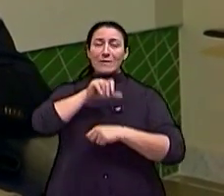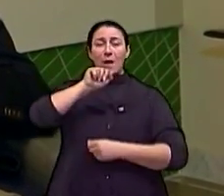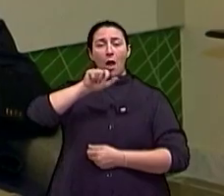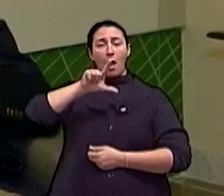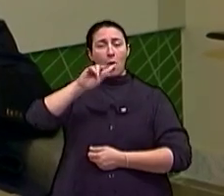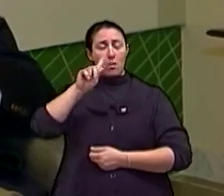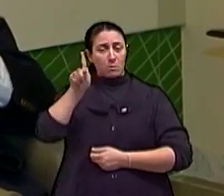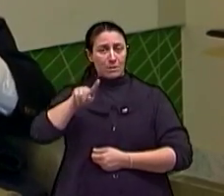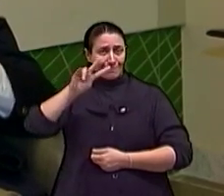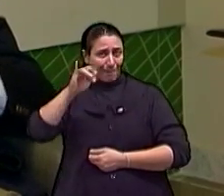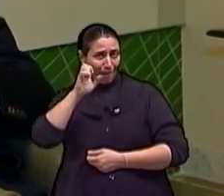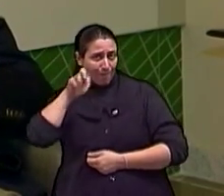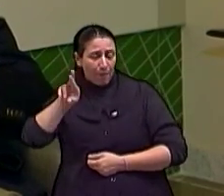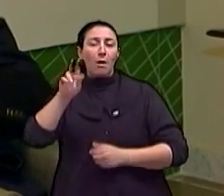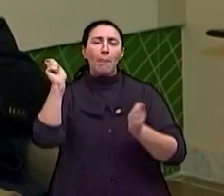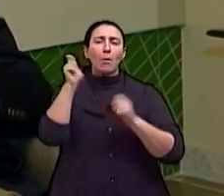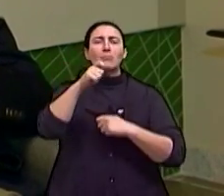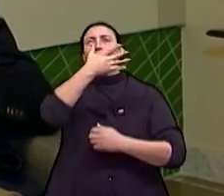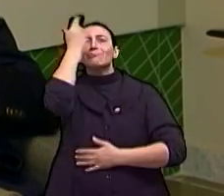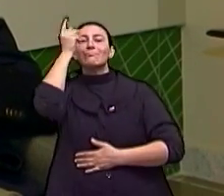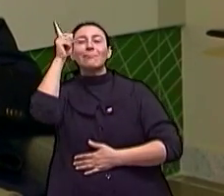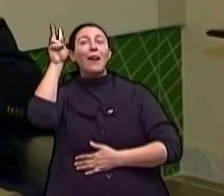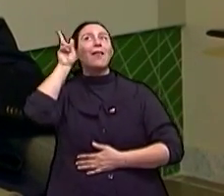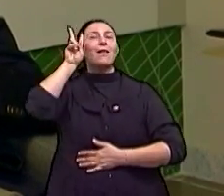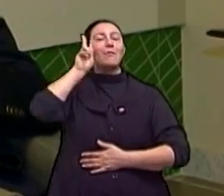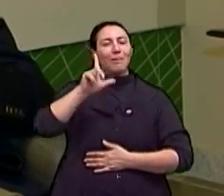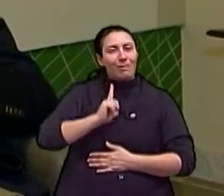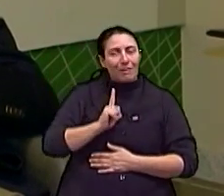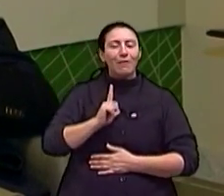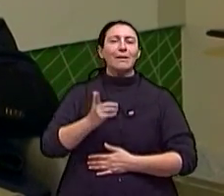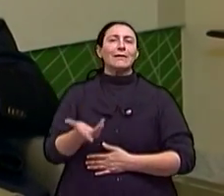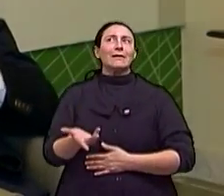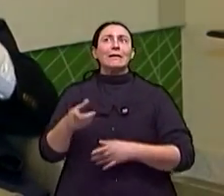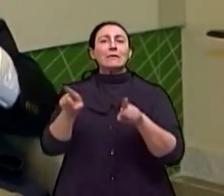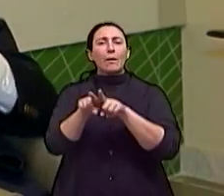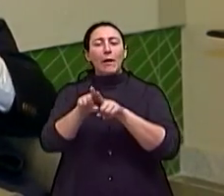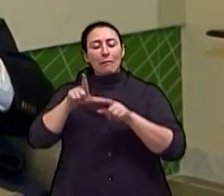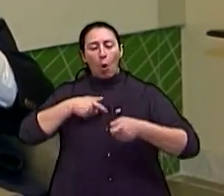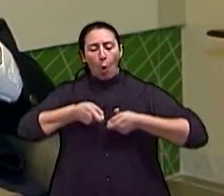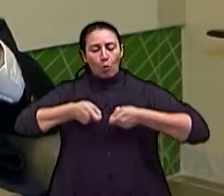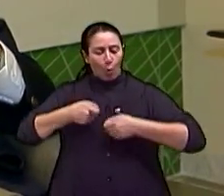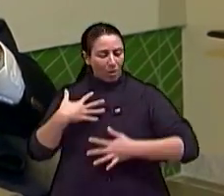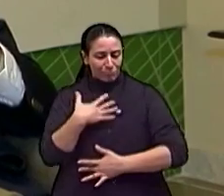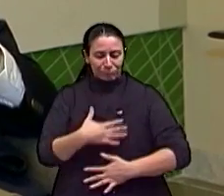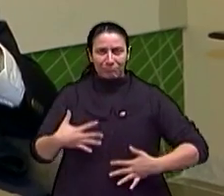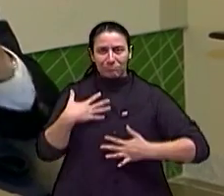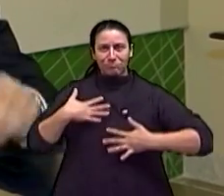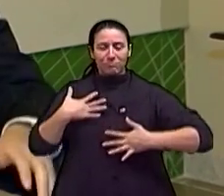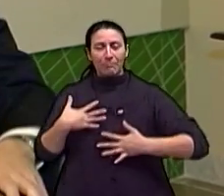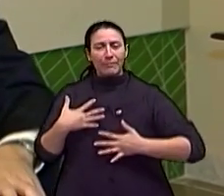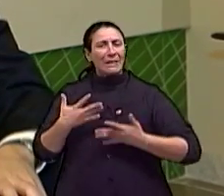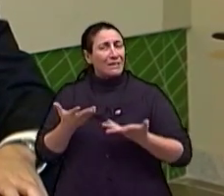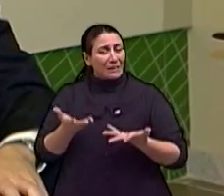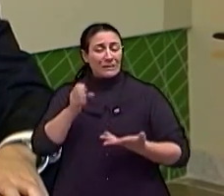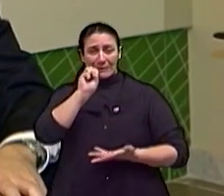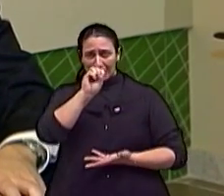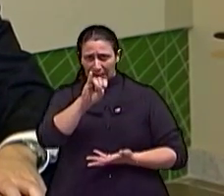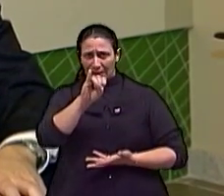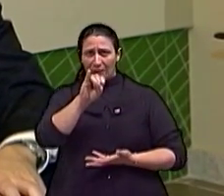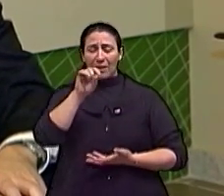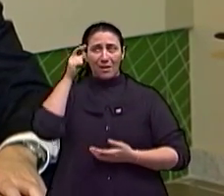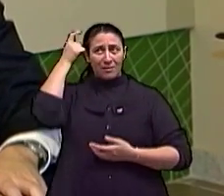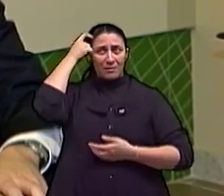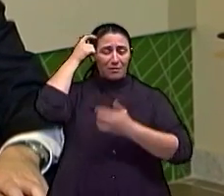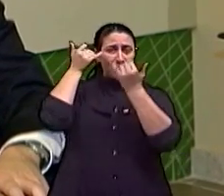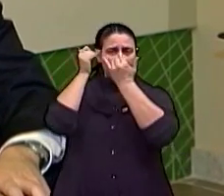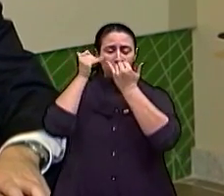Mas não são curas, as enfermidades seguem e só precisamos estimular. Se apagamos os estimuladores,